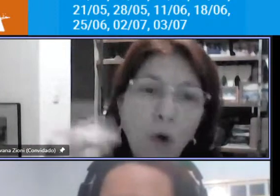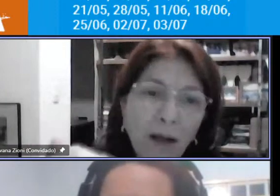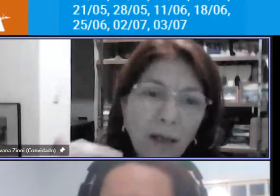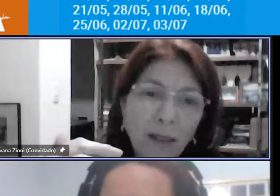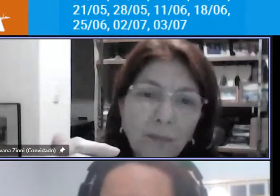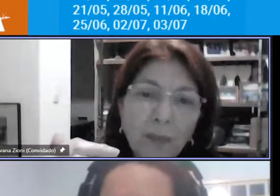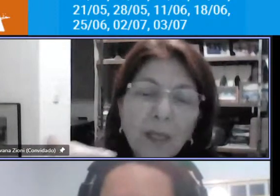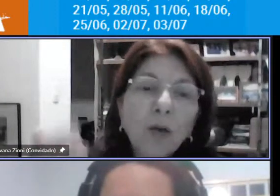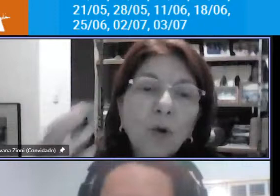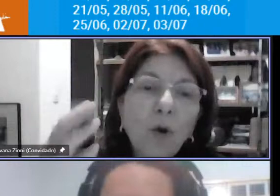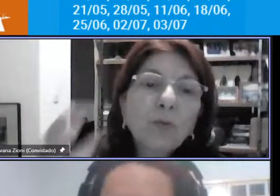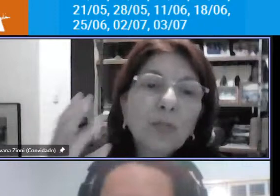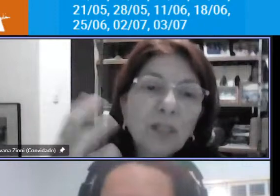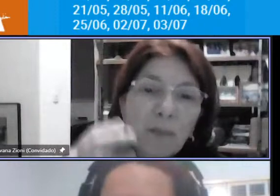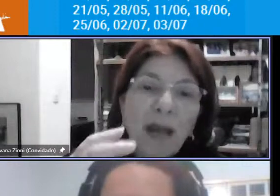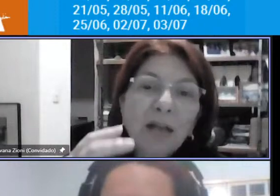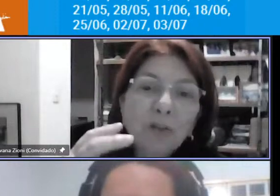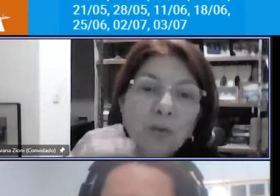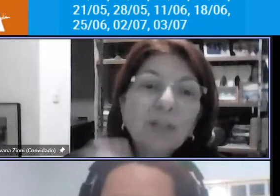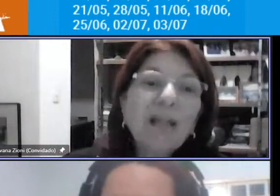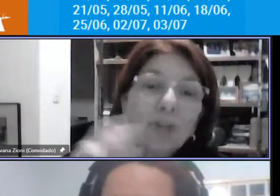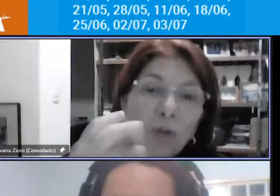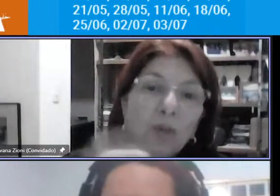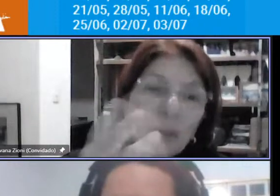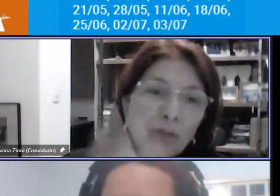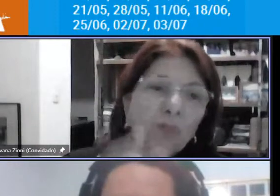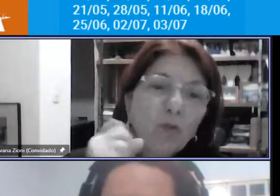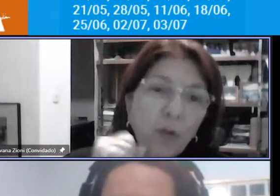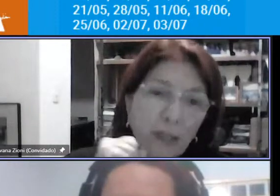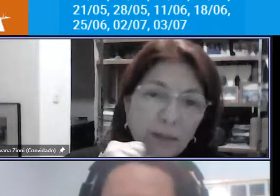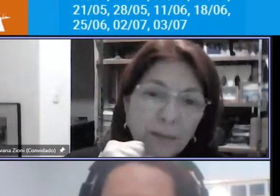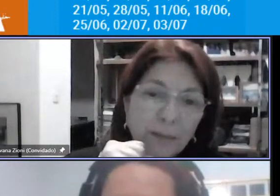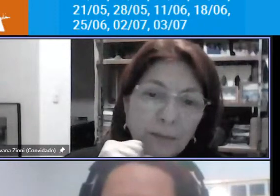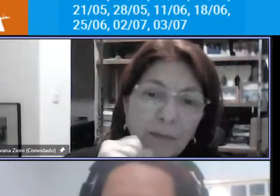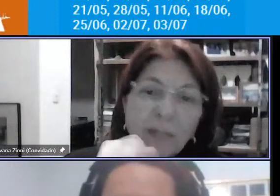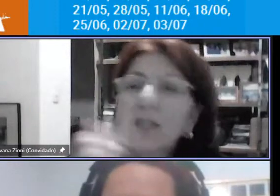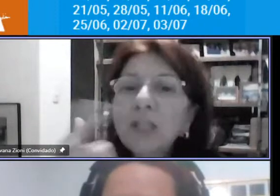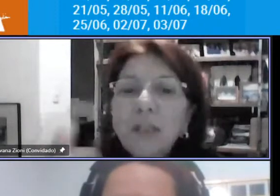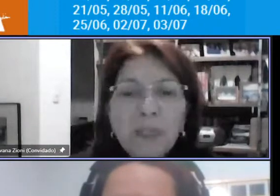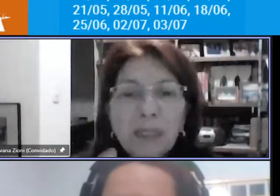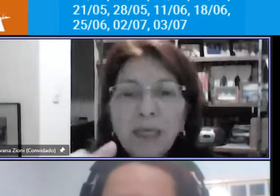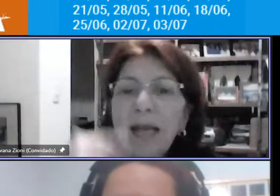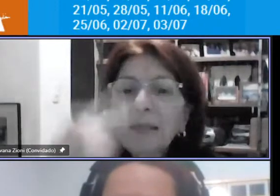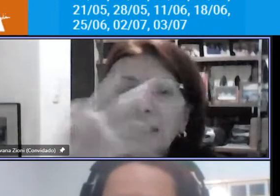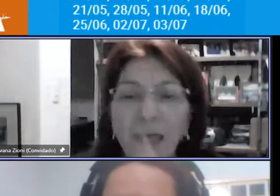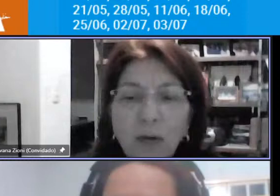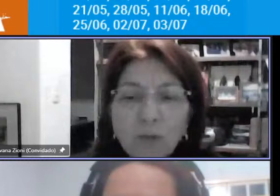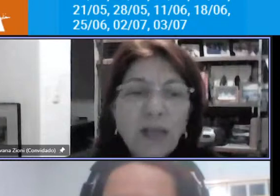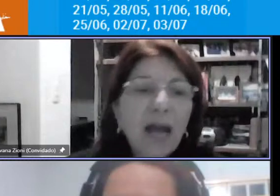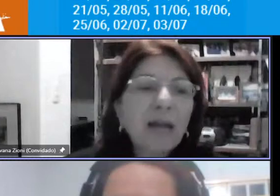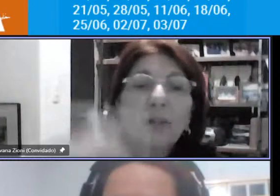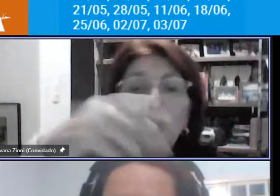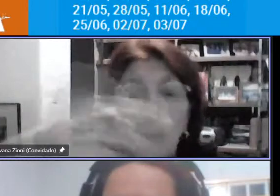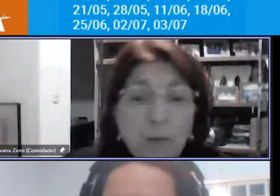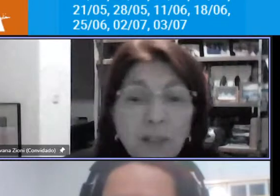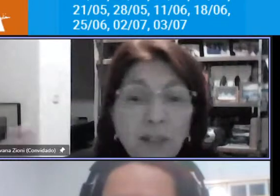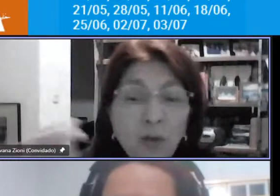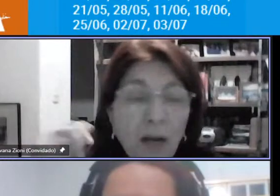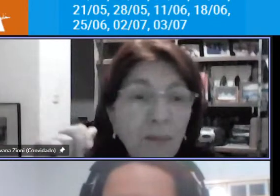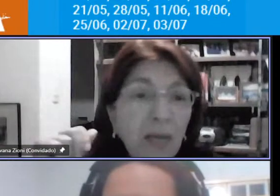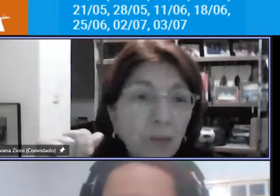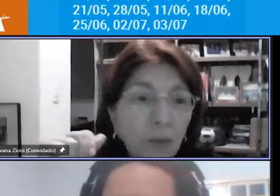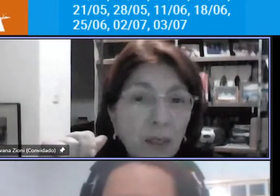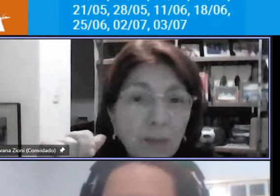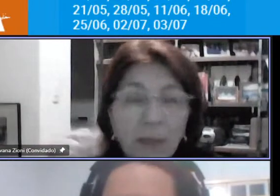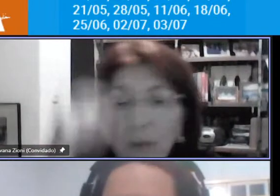concorre com os espaços das outras funções seja da bicicleta da calçada do próprio